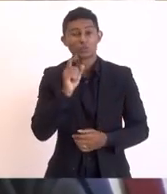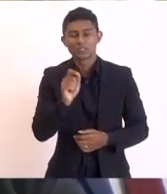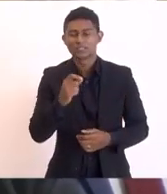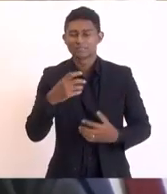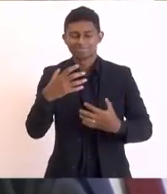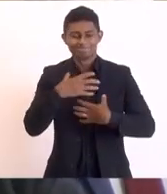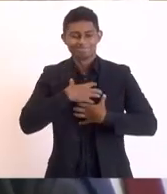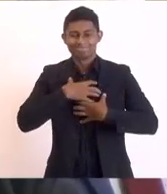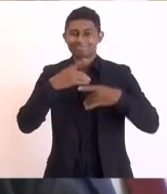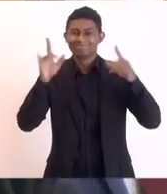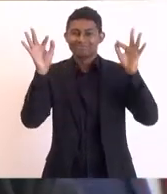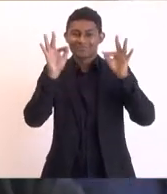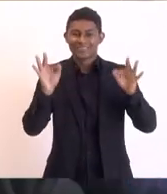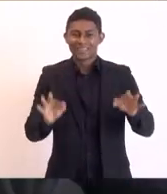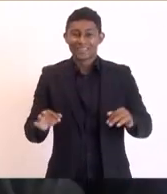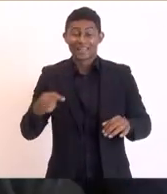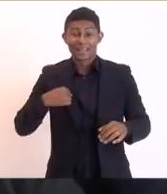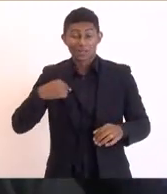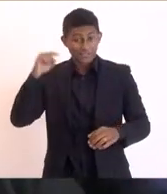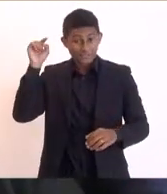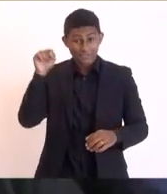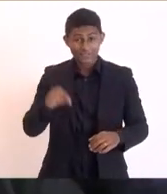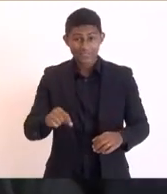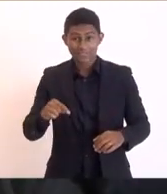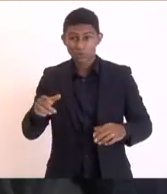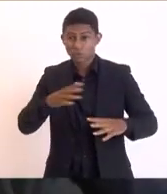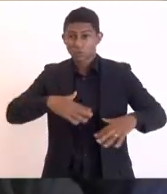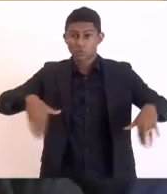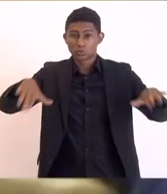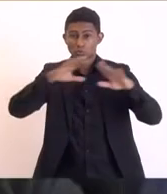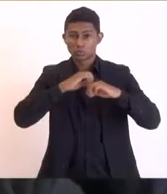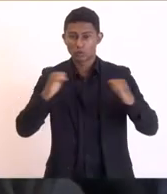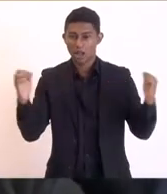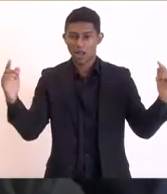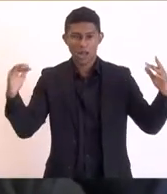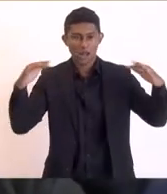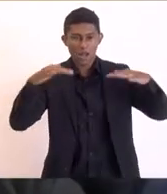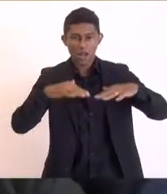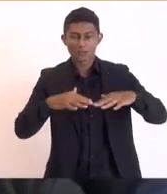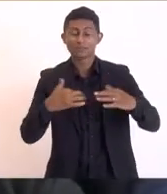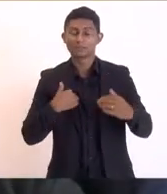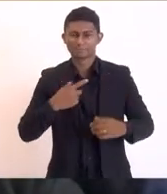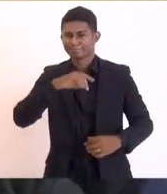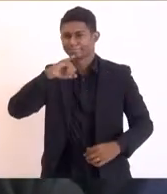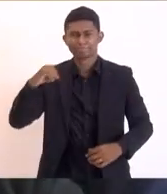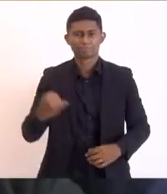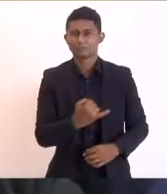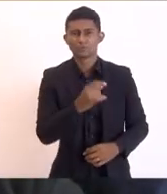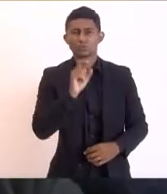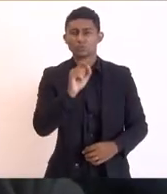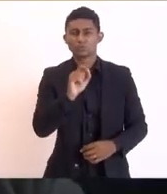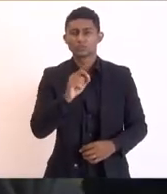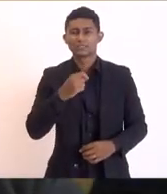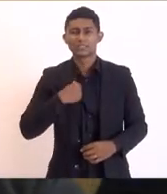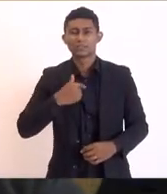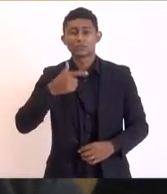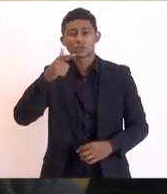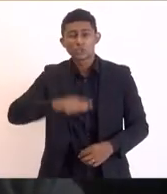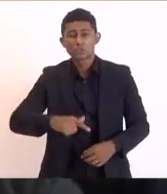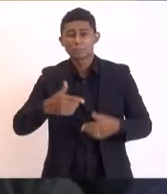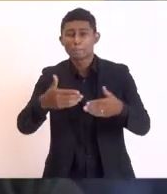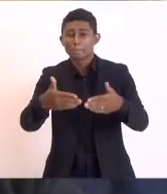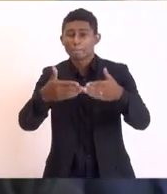aqui neste encontro e claro aproveito para reiterar aqui pedidos